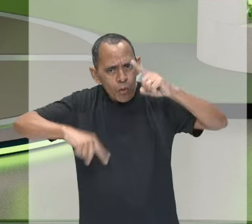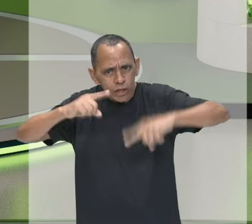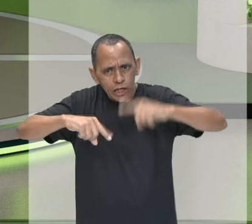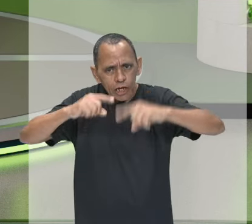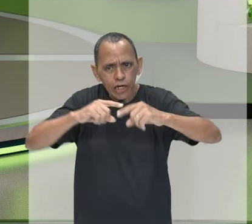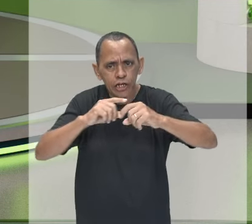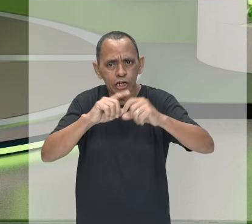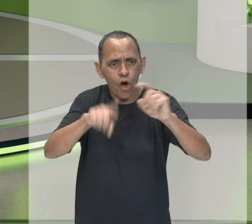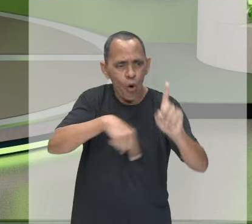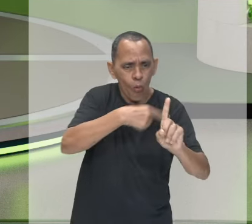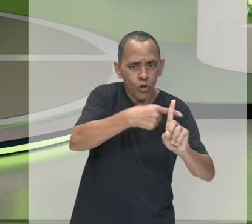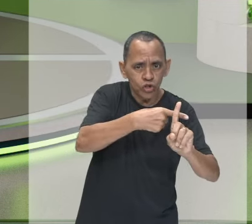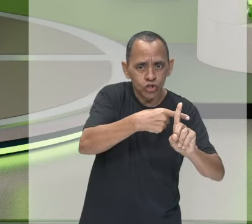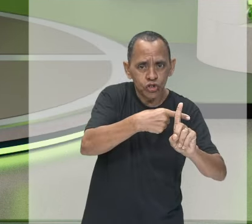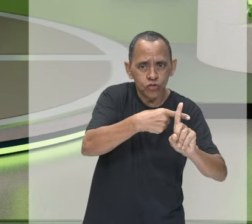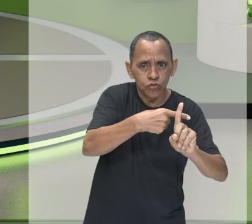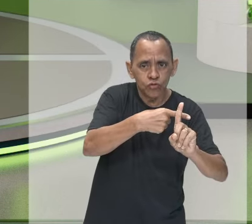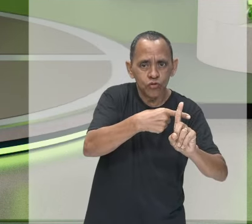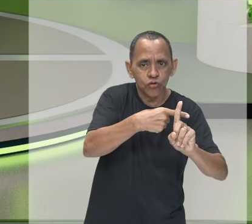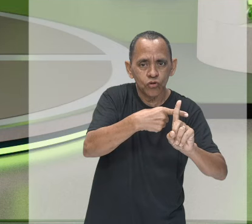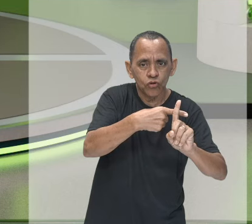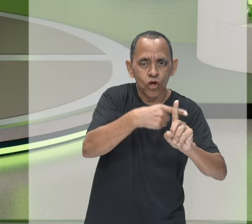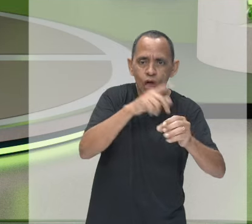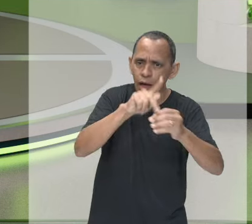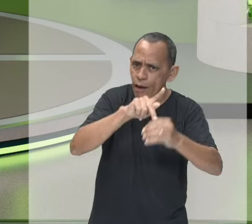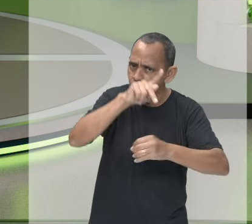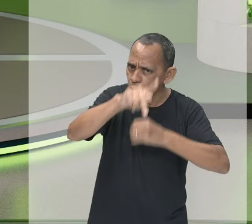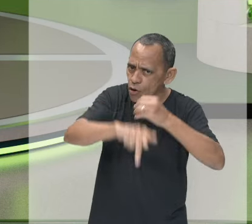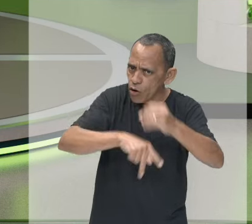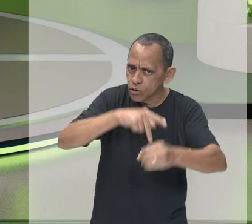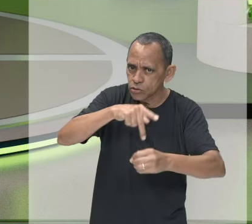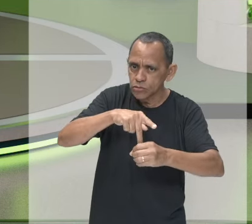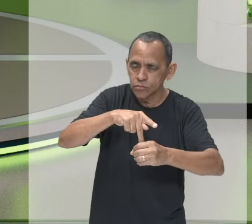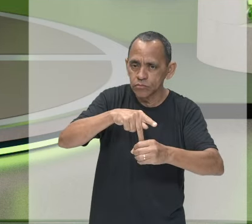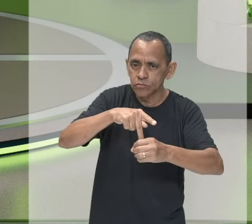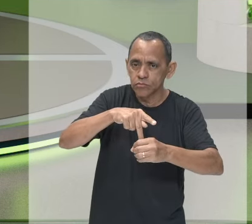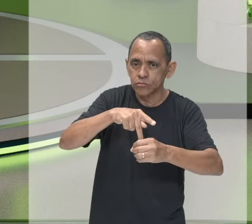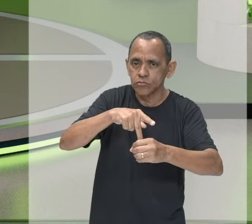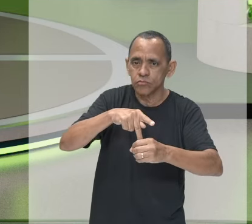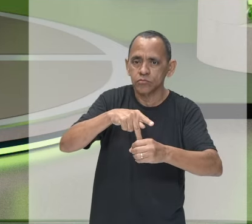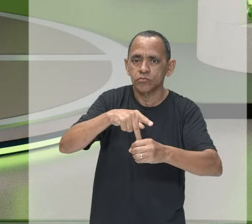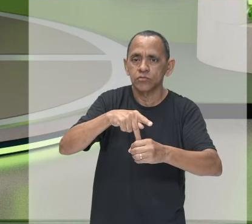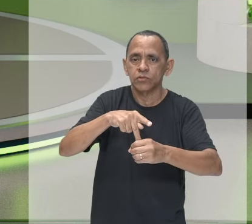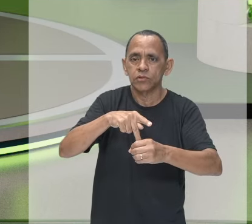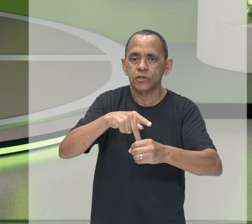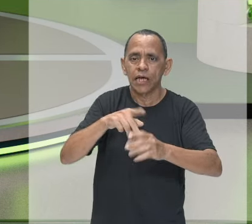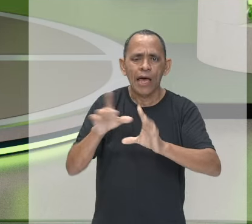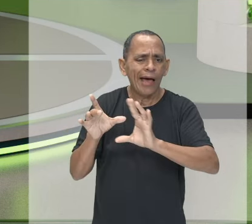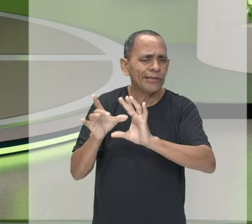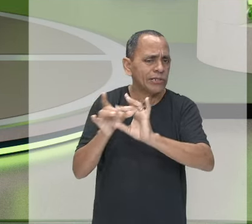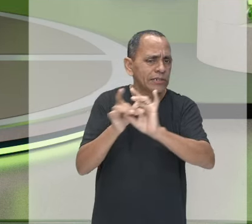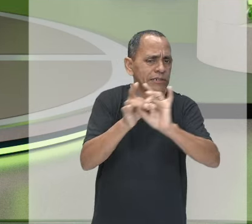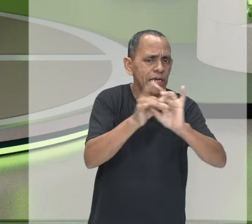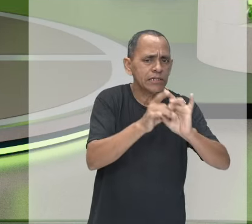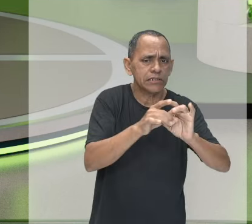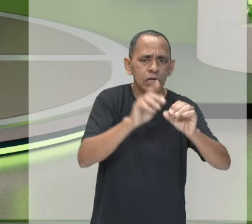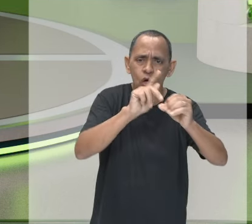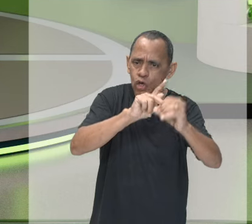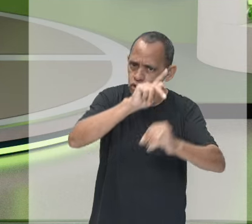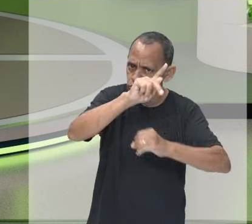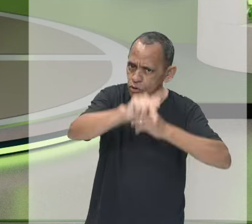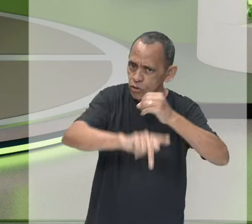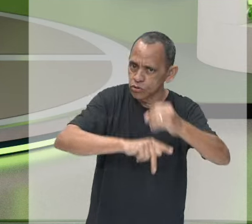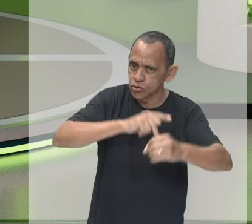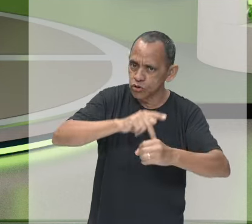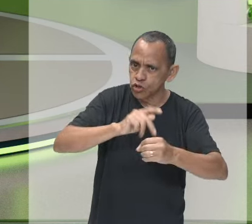Carga positiva a gente vai dizer que é o próton, são aquelas associadas aos prótons, que são